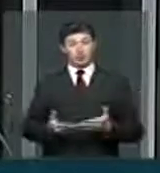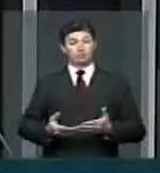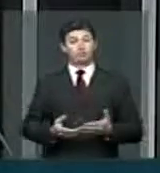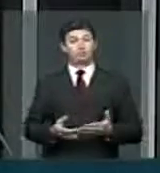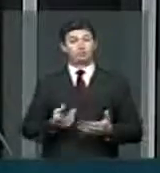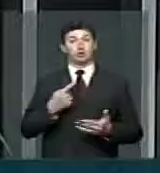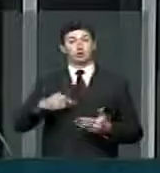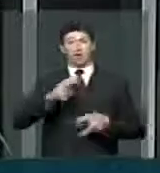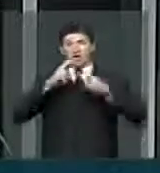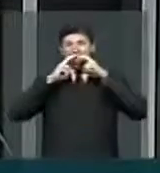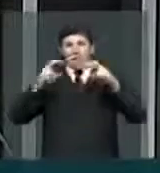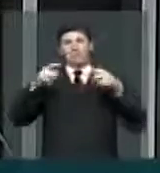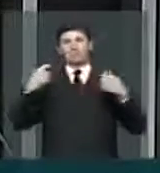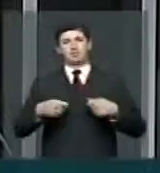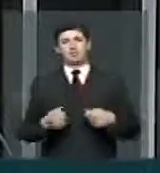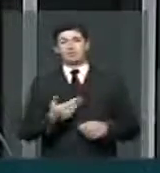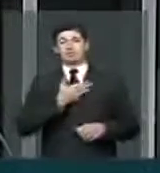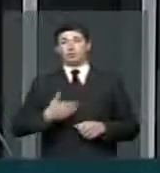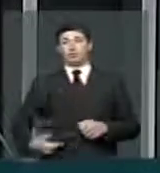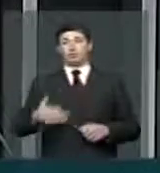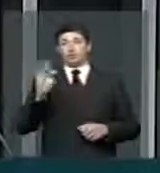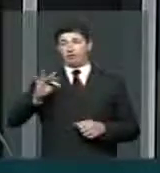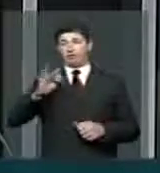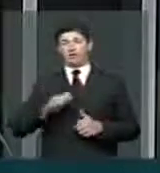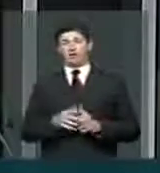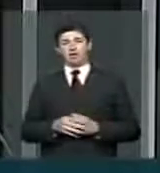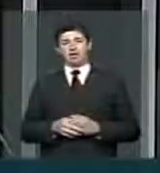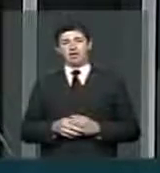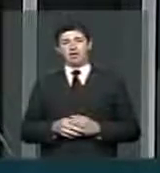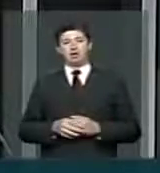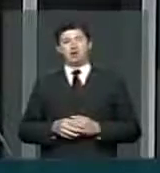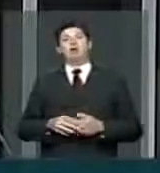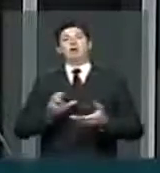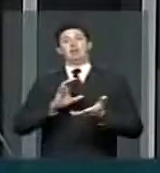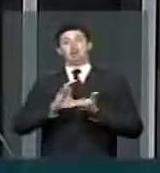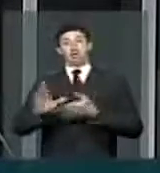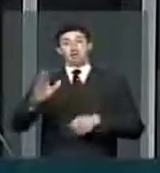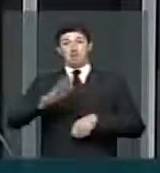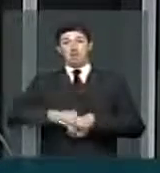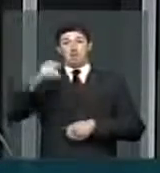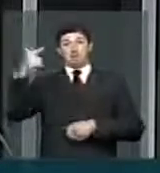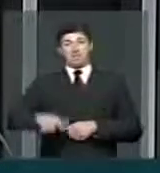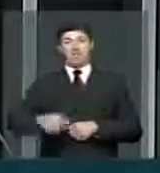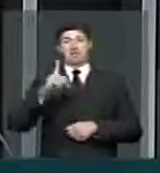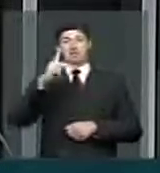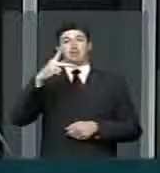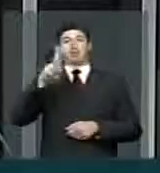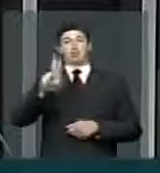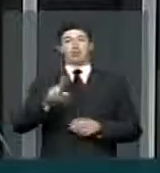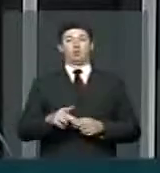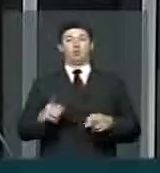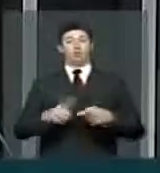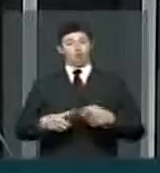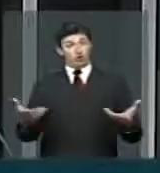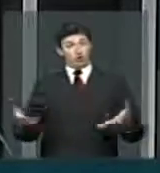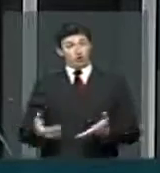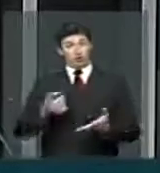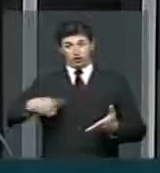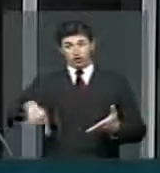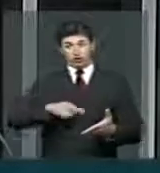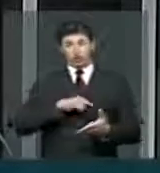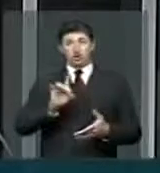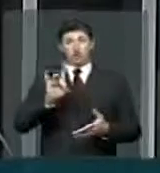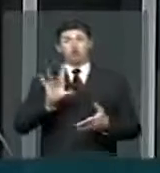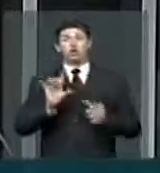que dar um grito ao governo federal para que invista mais na DPU, porque hoje somos apenas